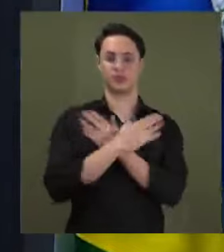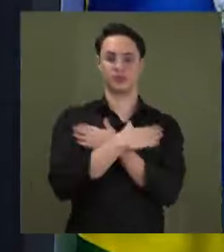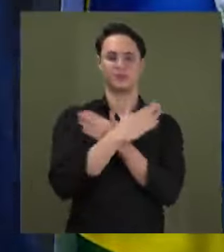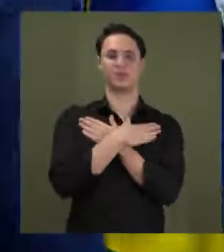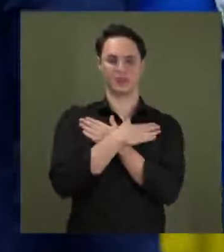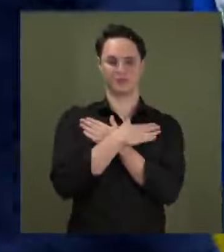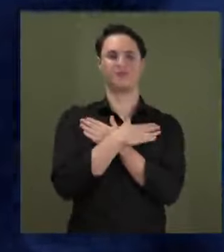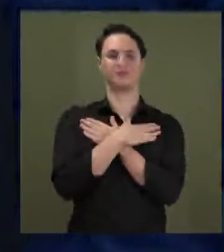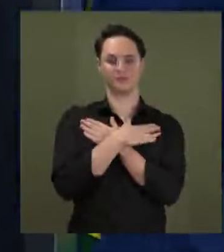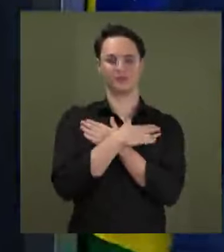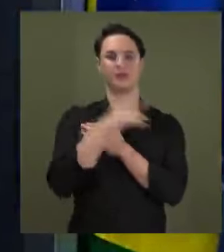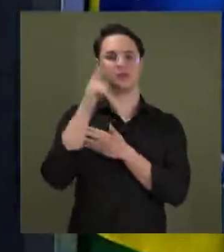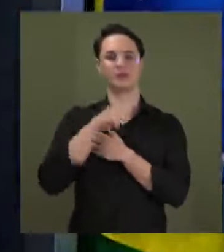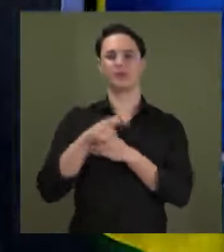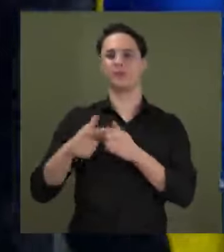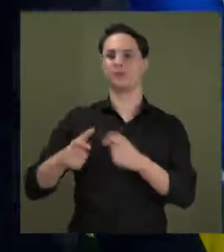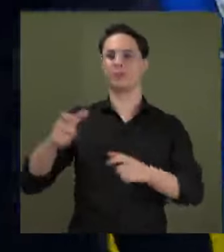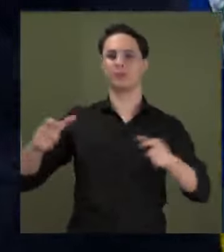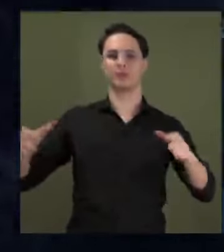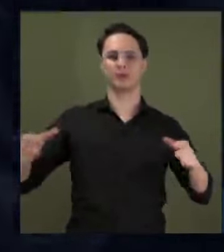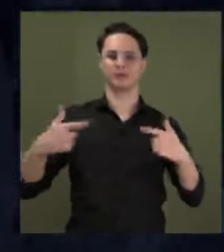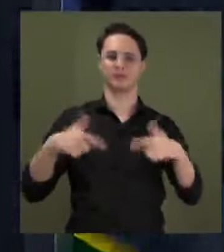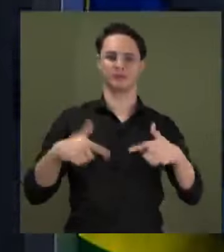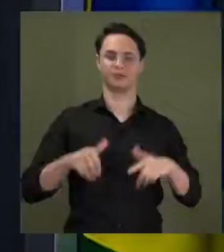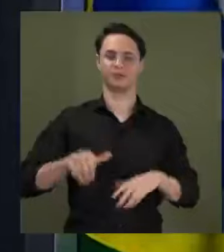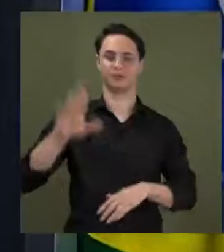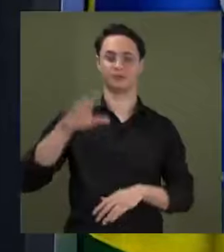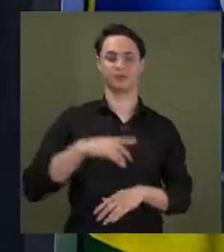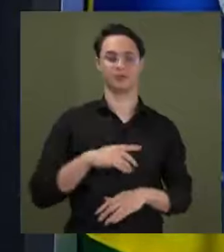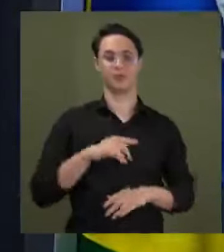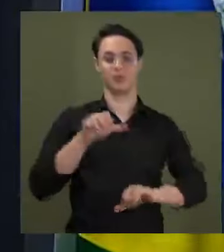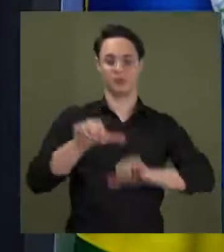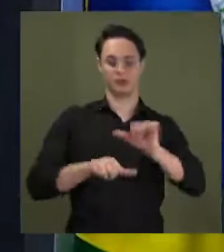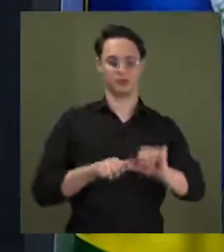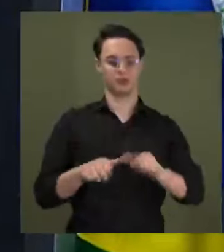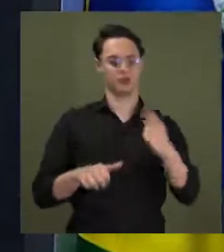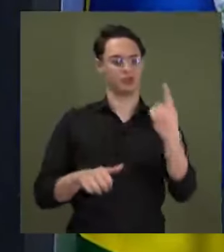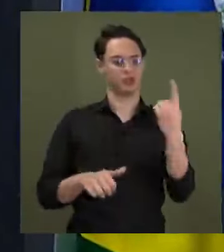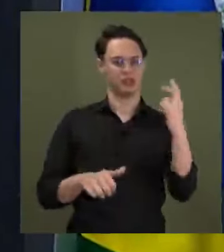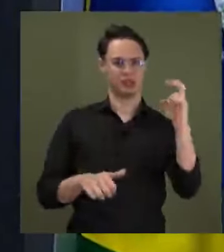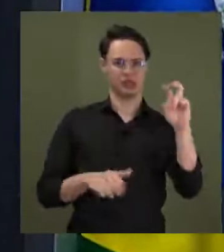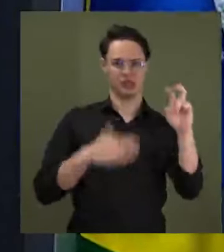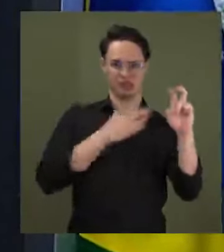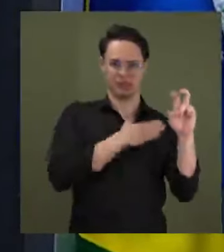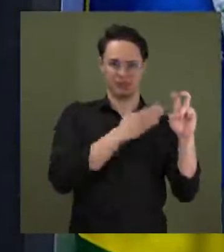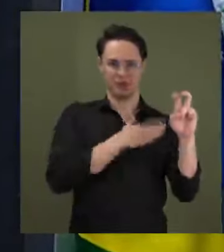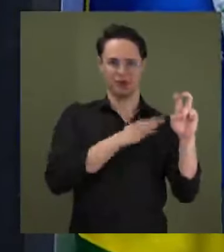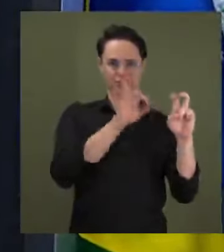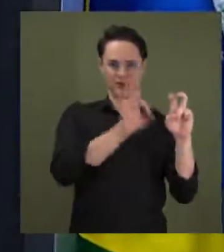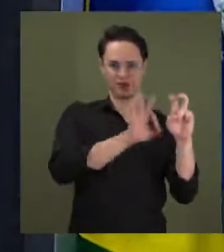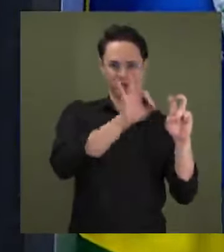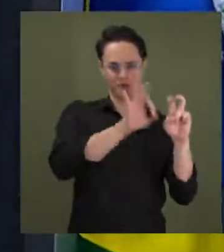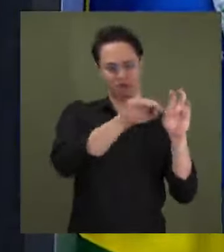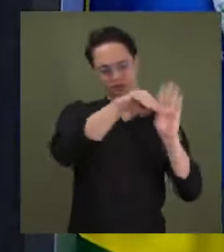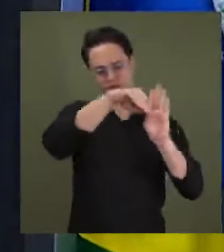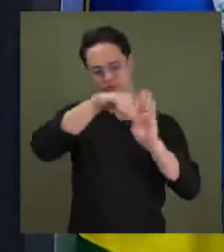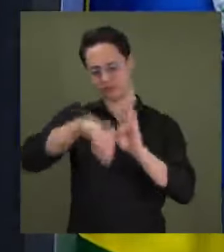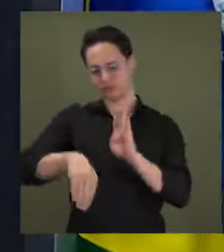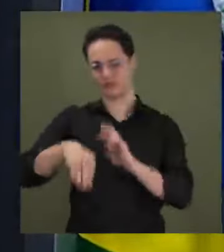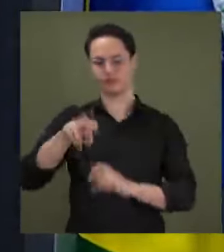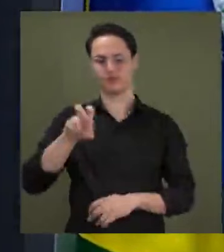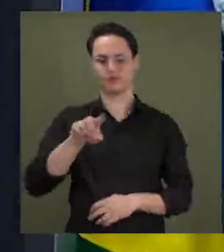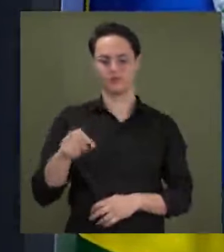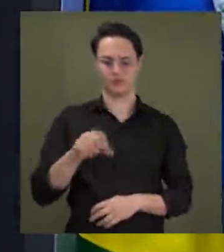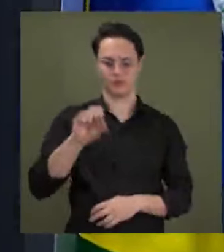comparada aos outros estados, passando de 15% para 5,8%. O ano de 2023